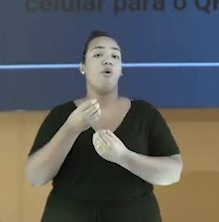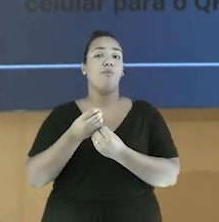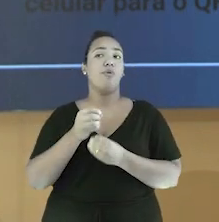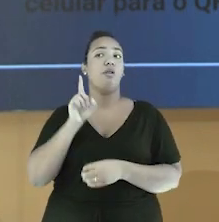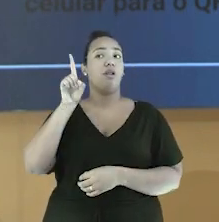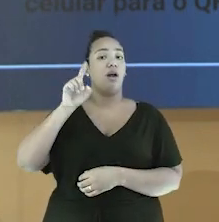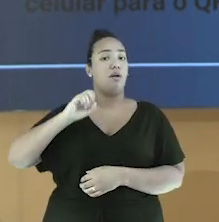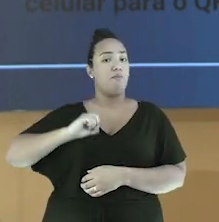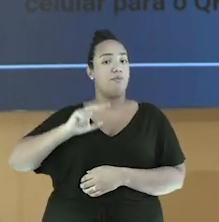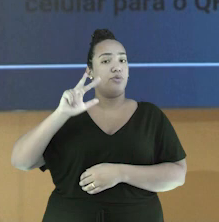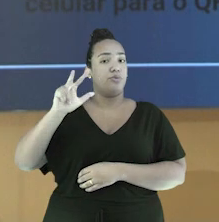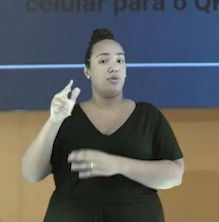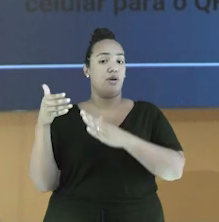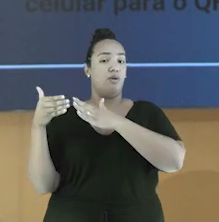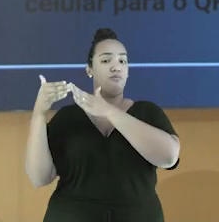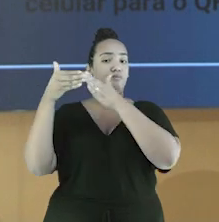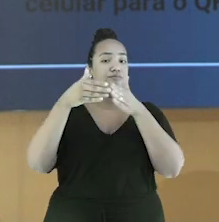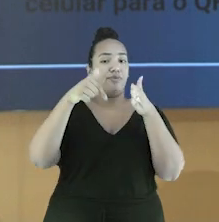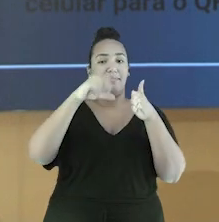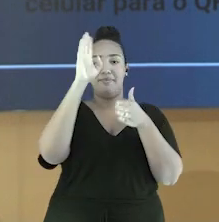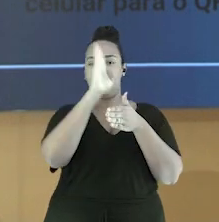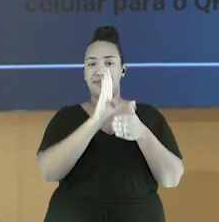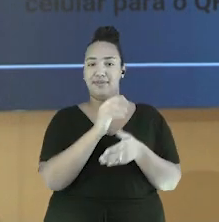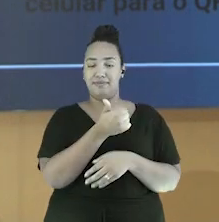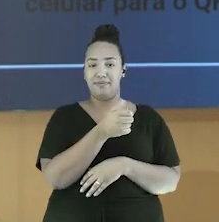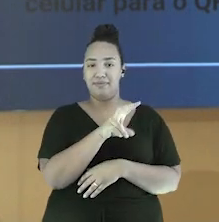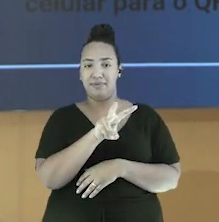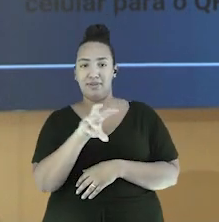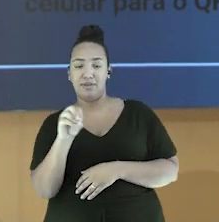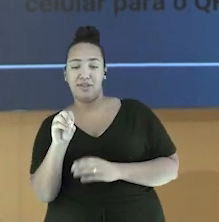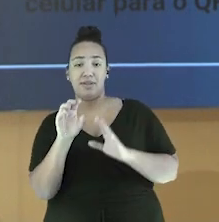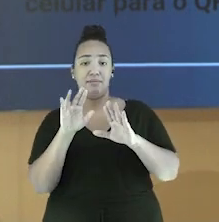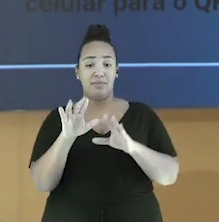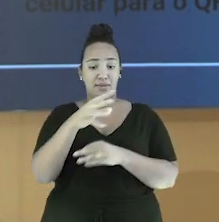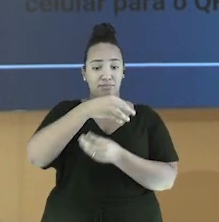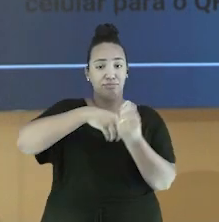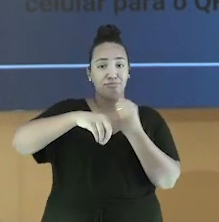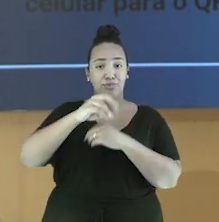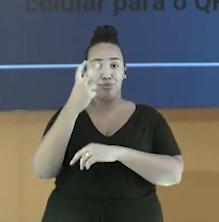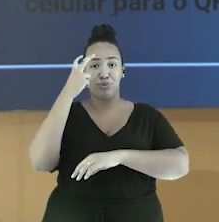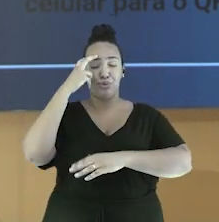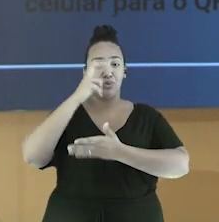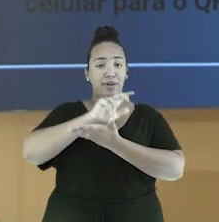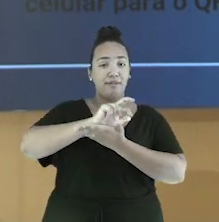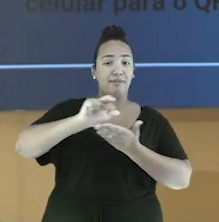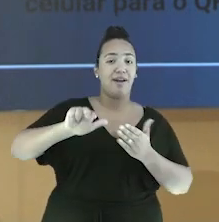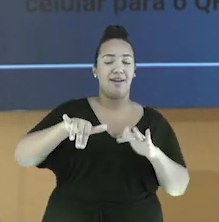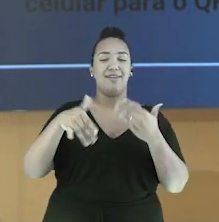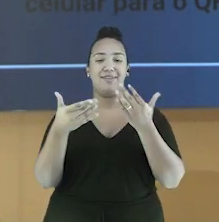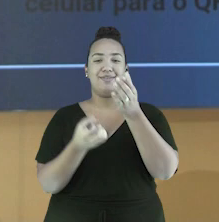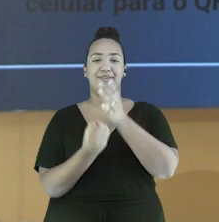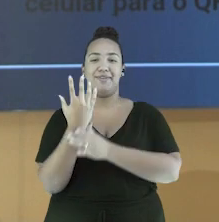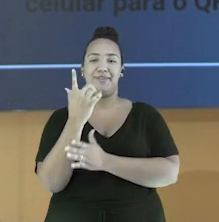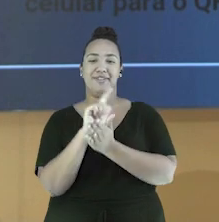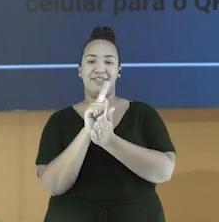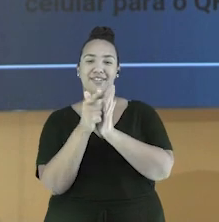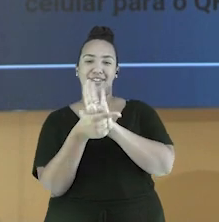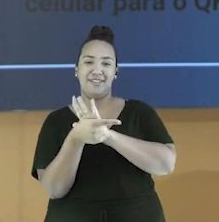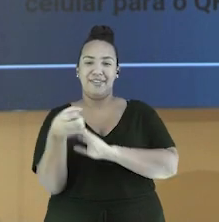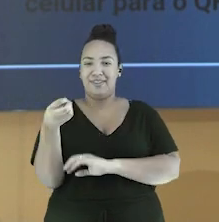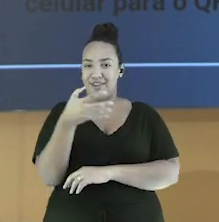Brasil após 1500. E com a mistura das culturas, deu origem a esse ritmo descontraído e divertido.